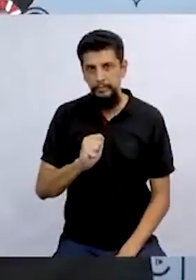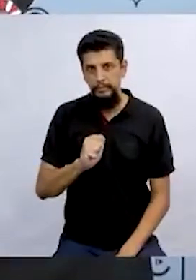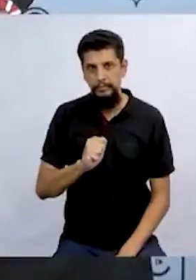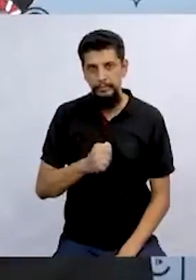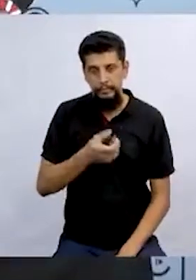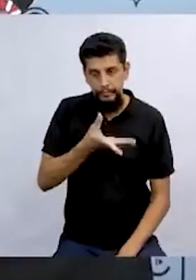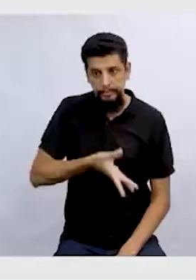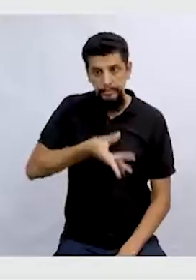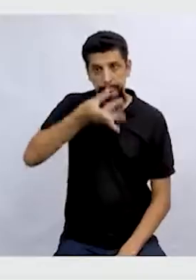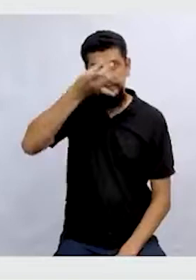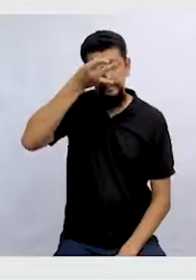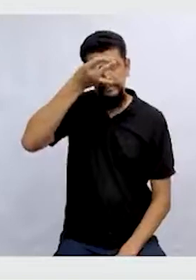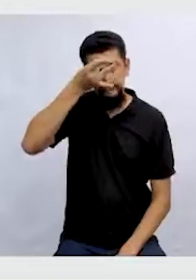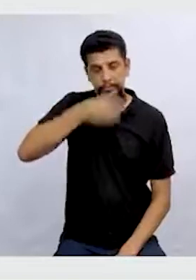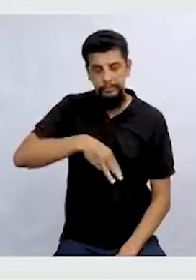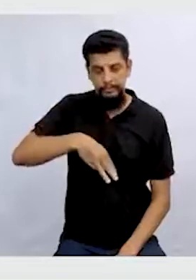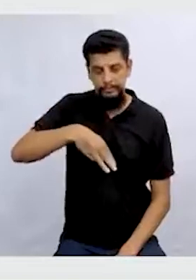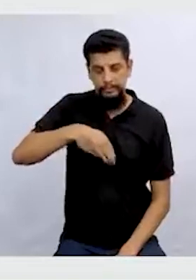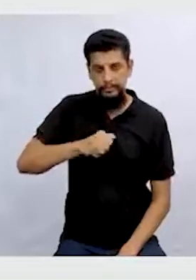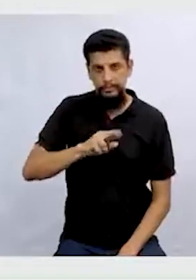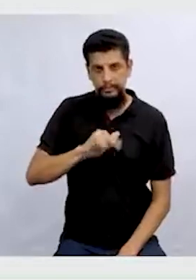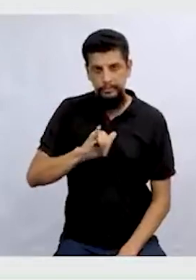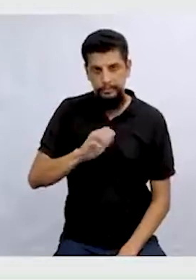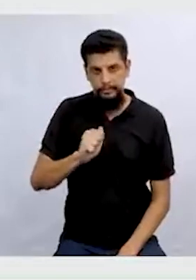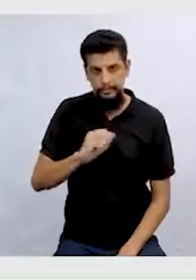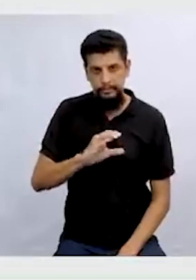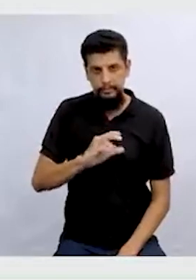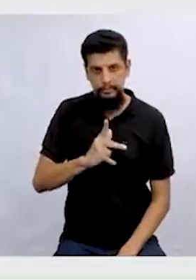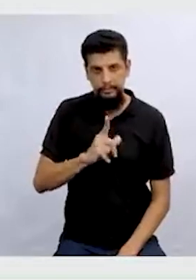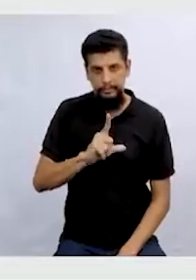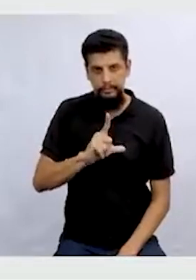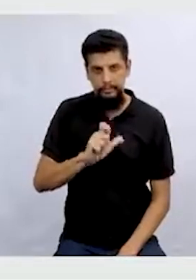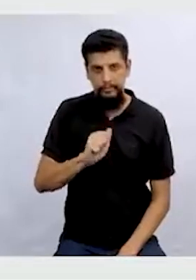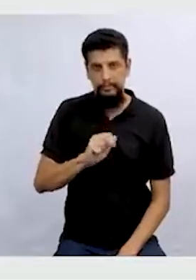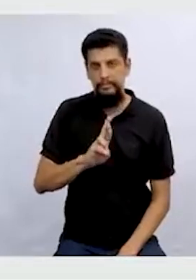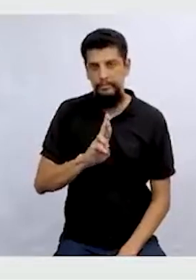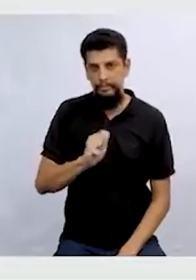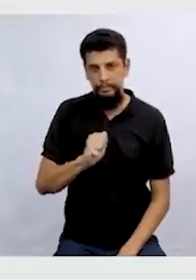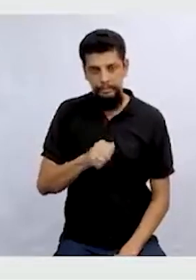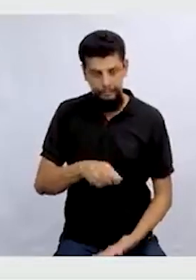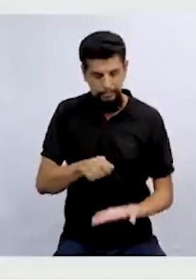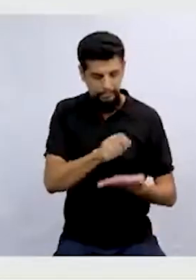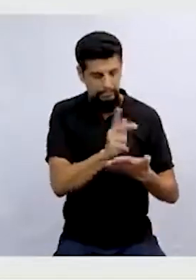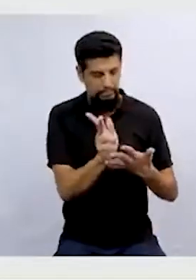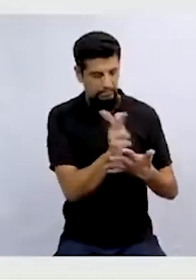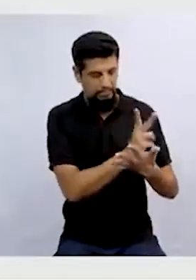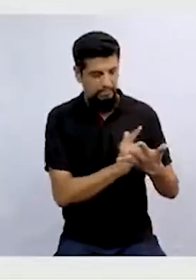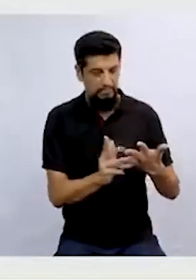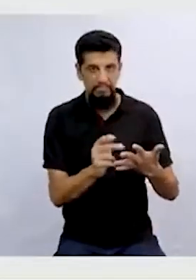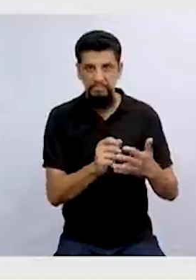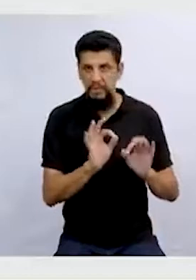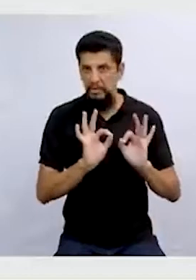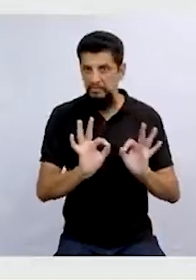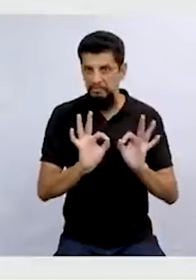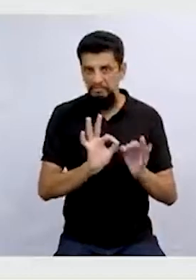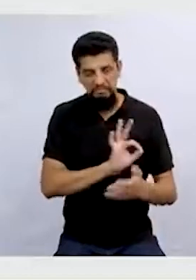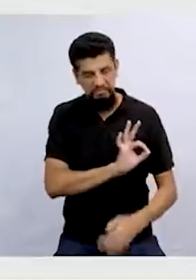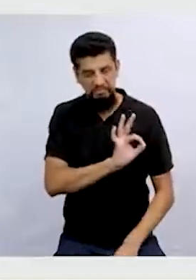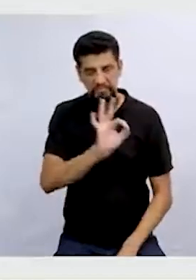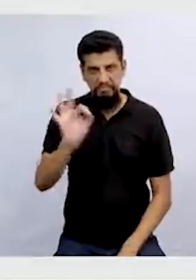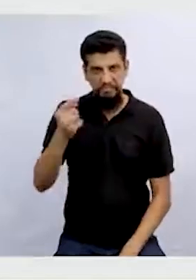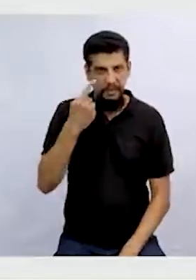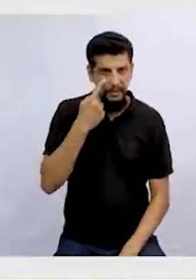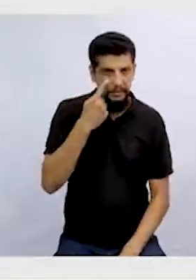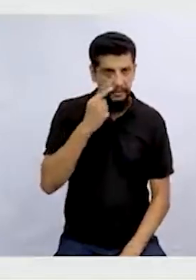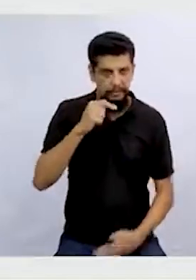a Maria Clara. Olha que legal. A Maria Clara fez uma ilustração parecida. Ficou ótima, não ficou? Ela